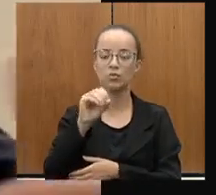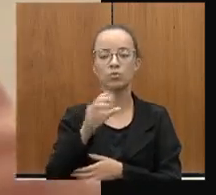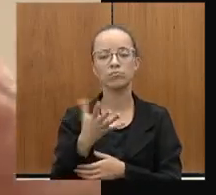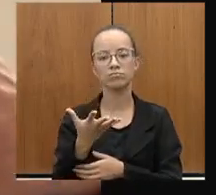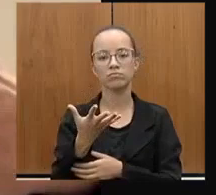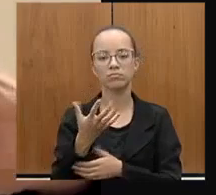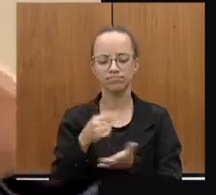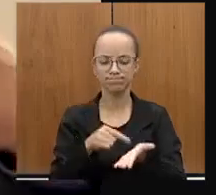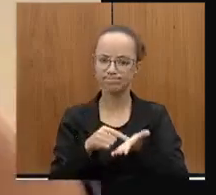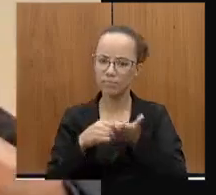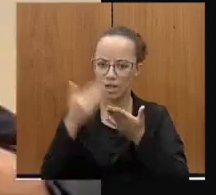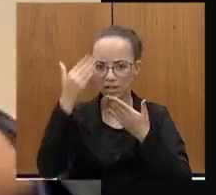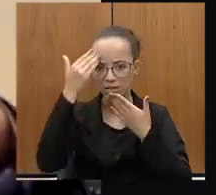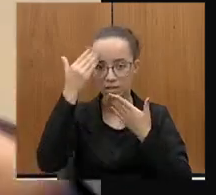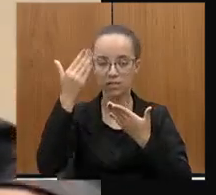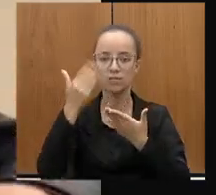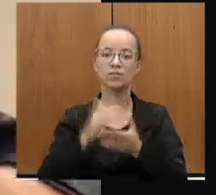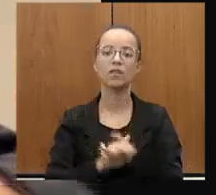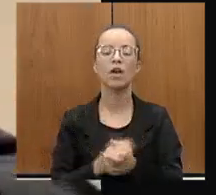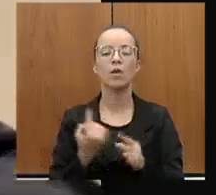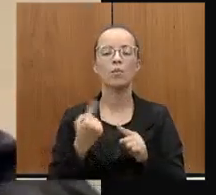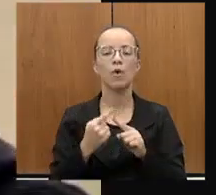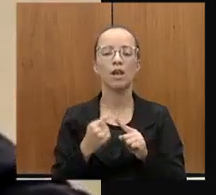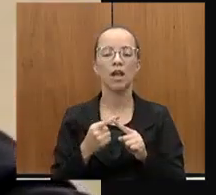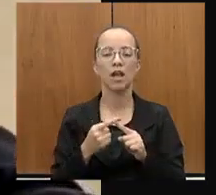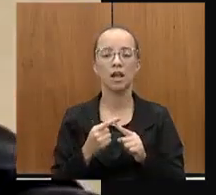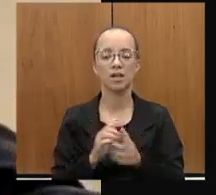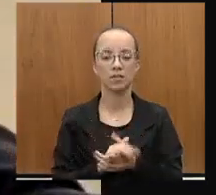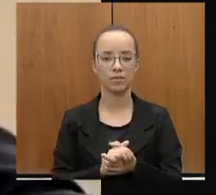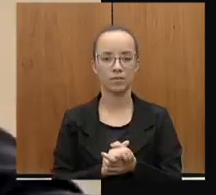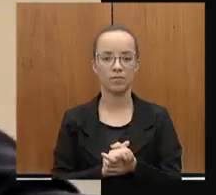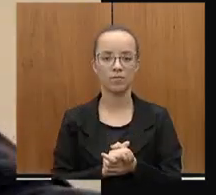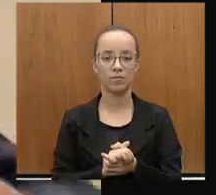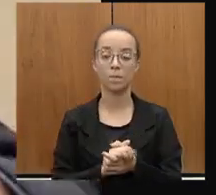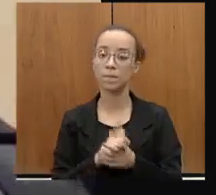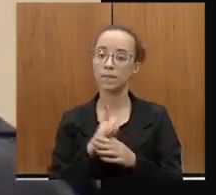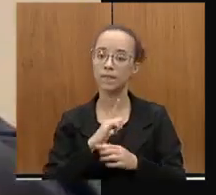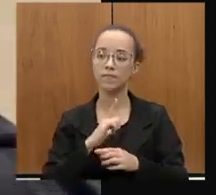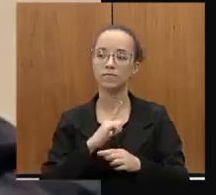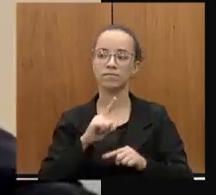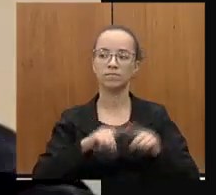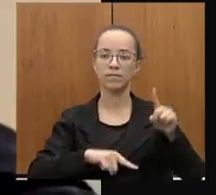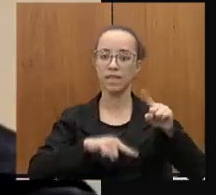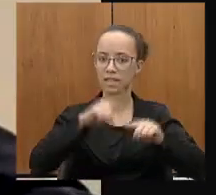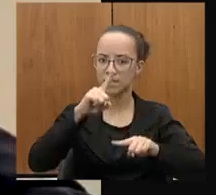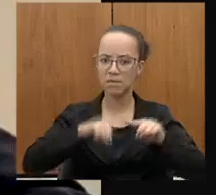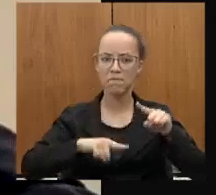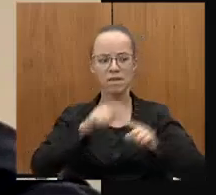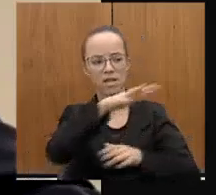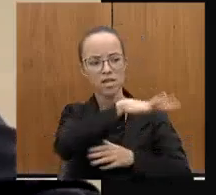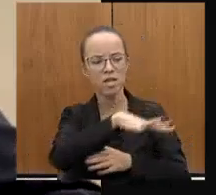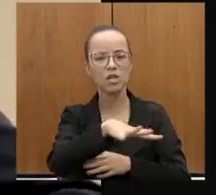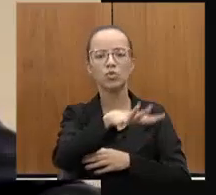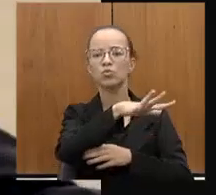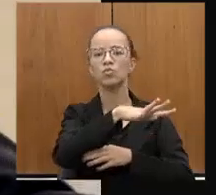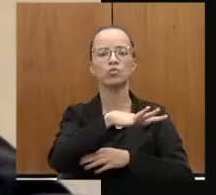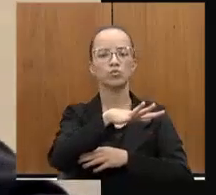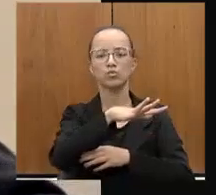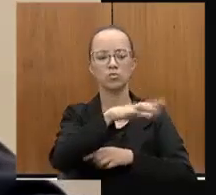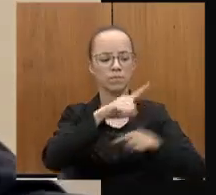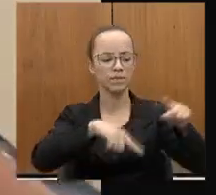dele, pelo menos porque neste momento há equipamentos na área, maquinários,